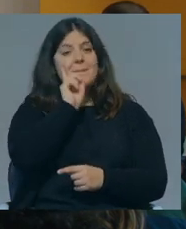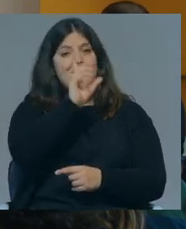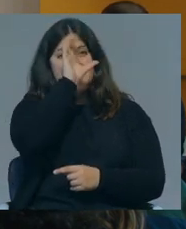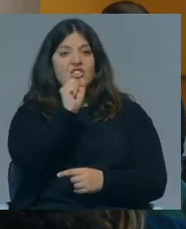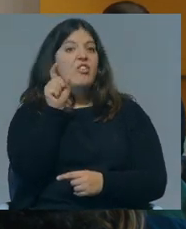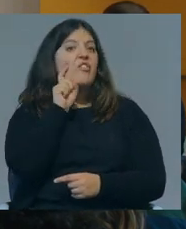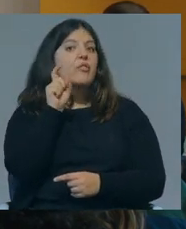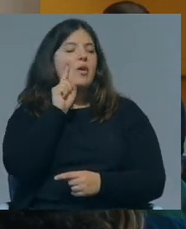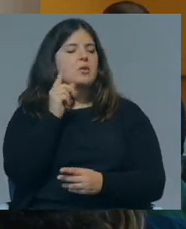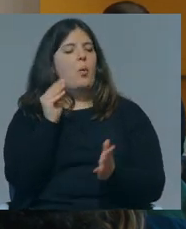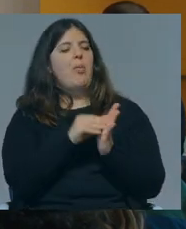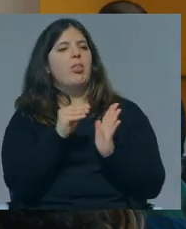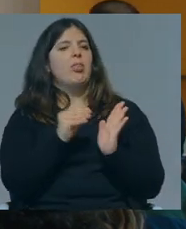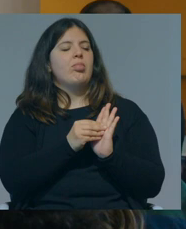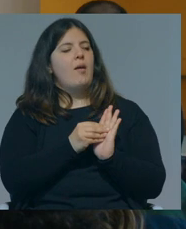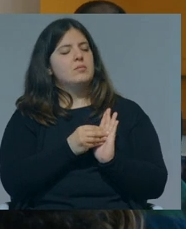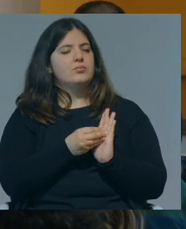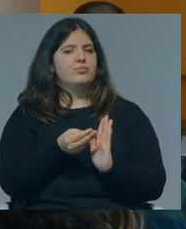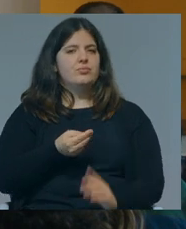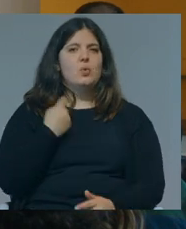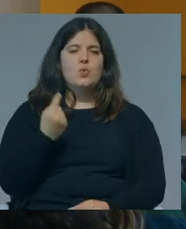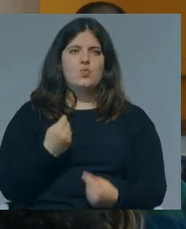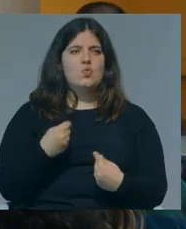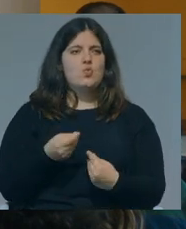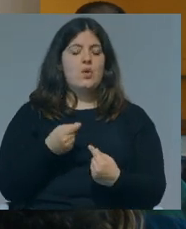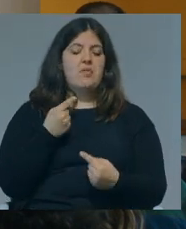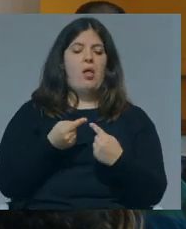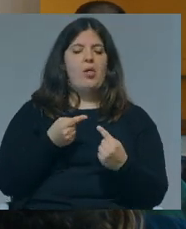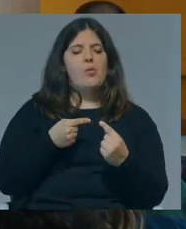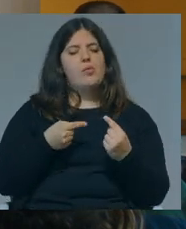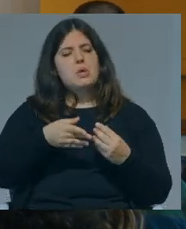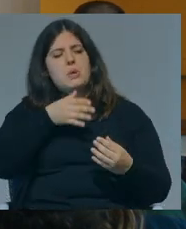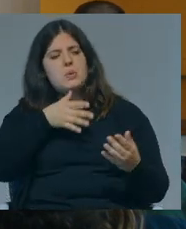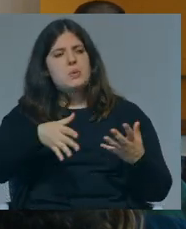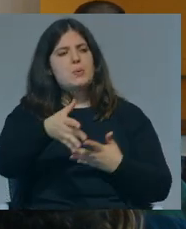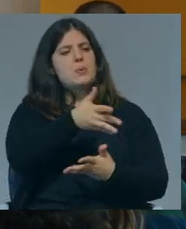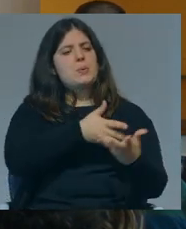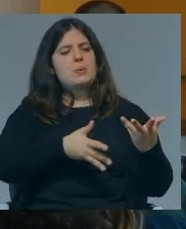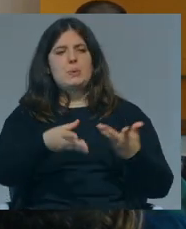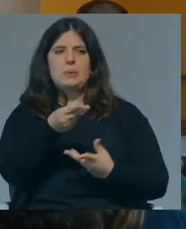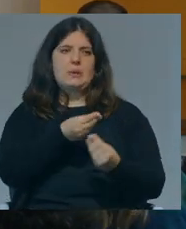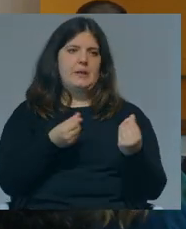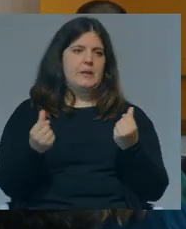que isso trouxe na algum comentariado Maria Alva,